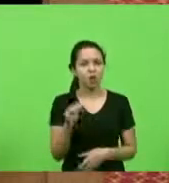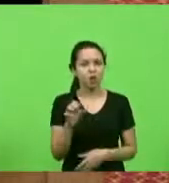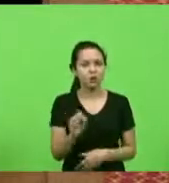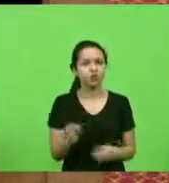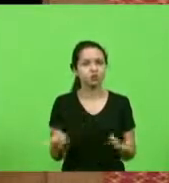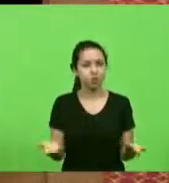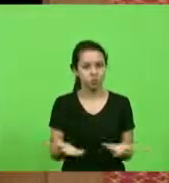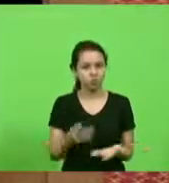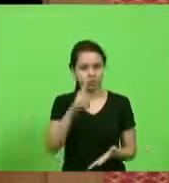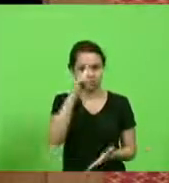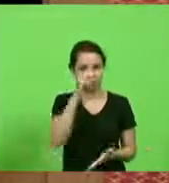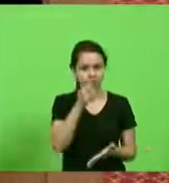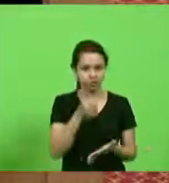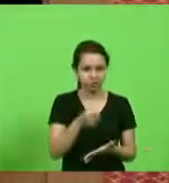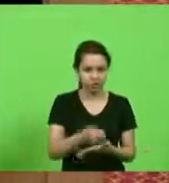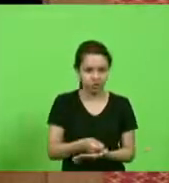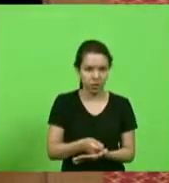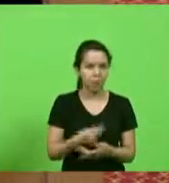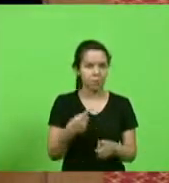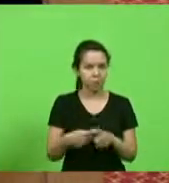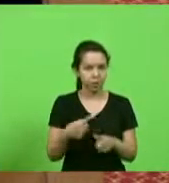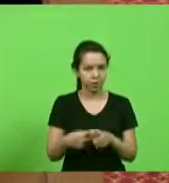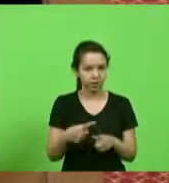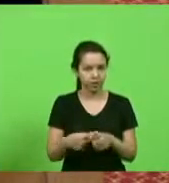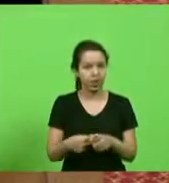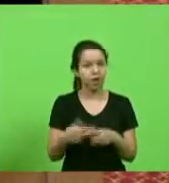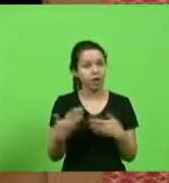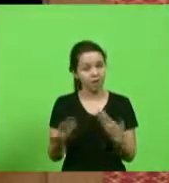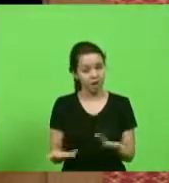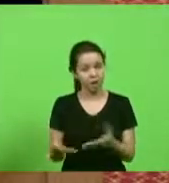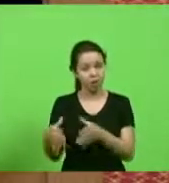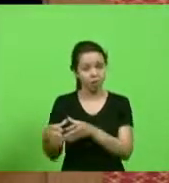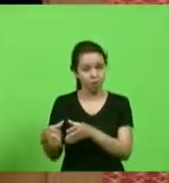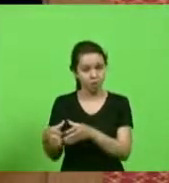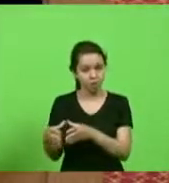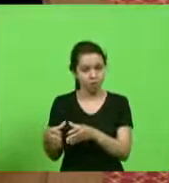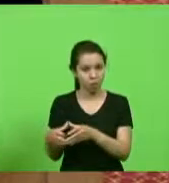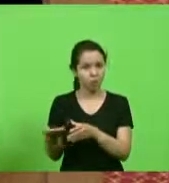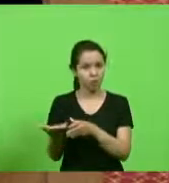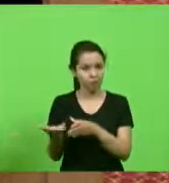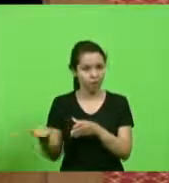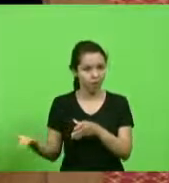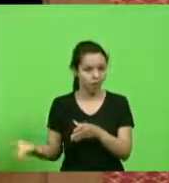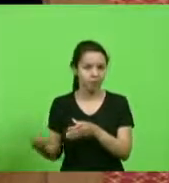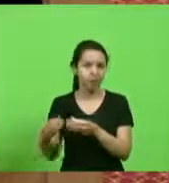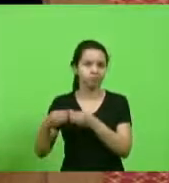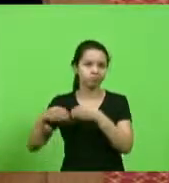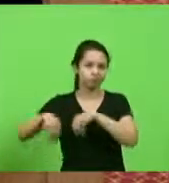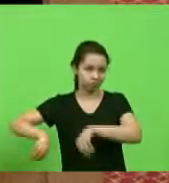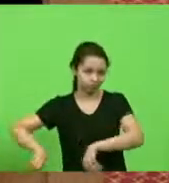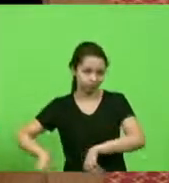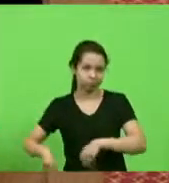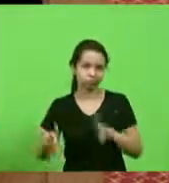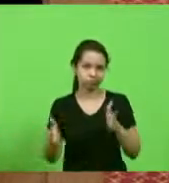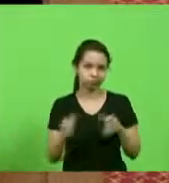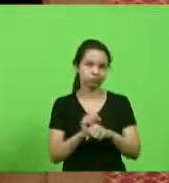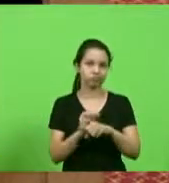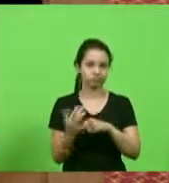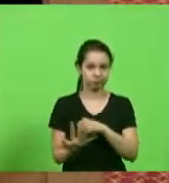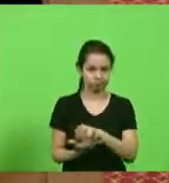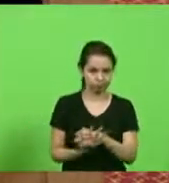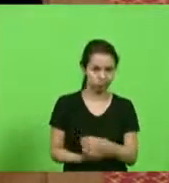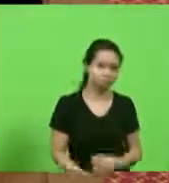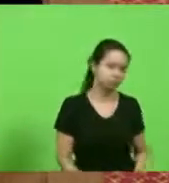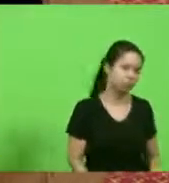decisão porque é mais um segmento que está sendo um dos mais sacrificados durante a pandemia nós